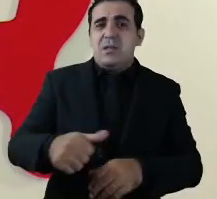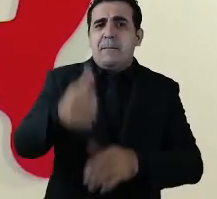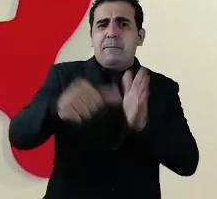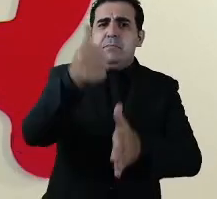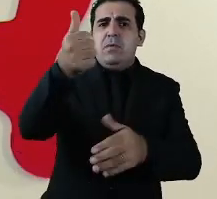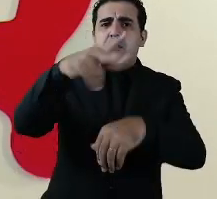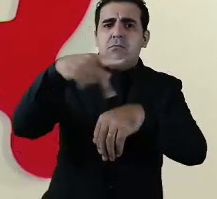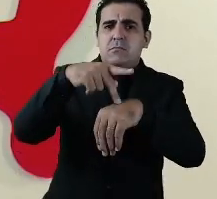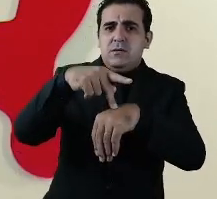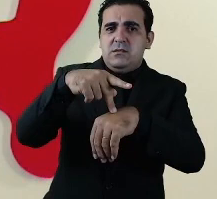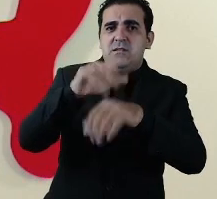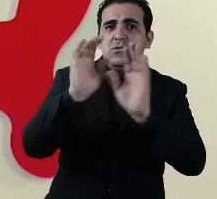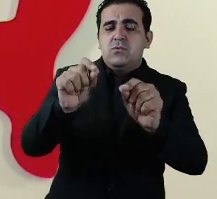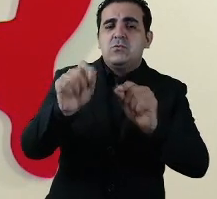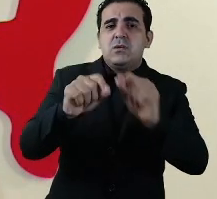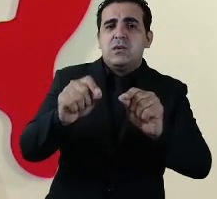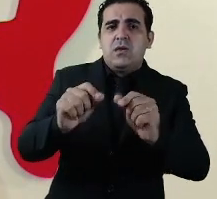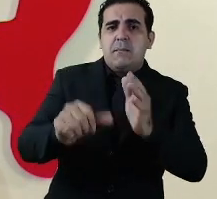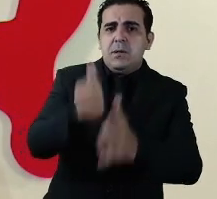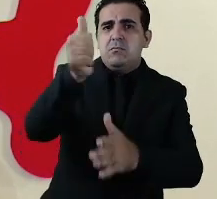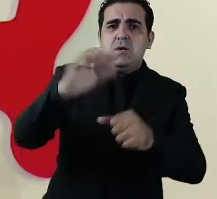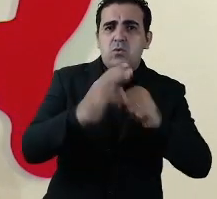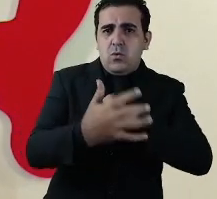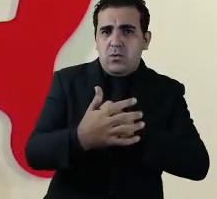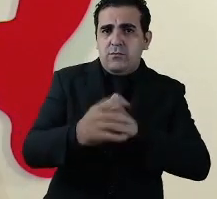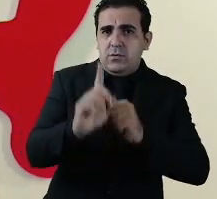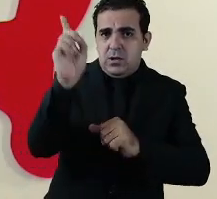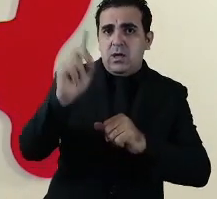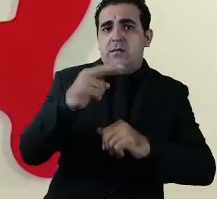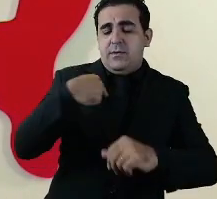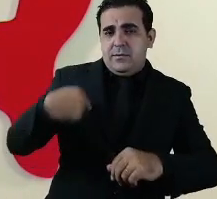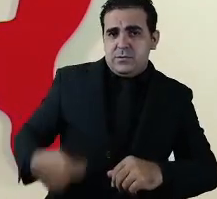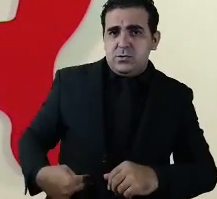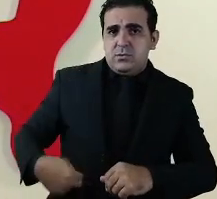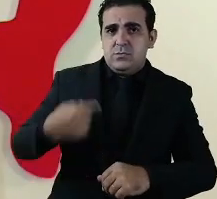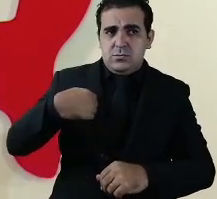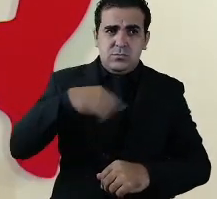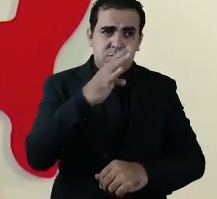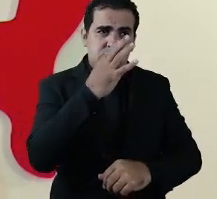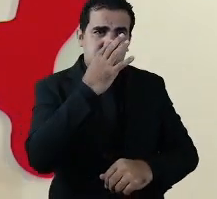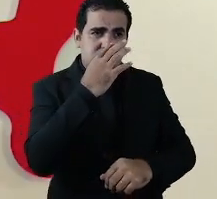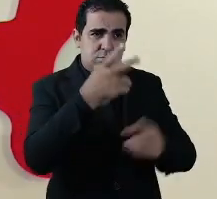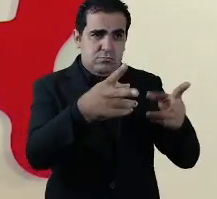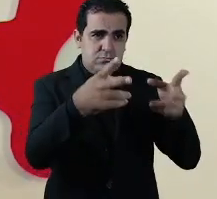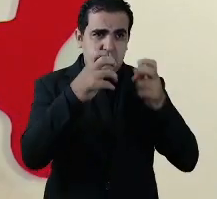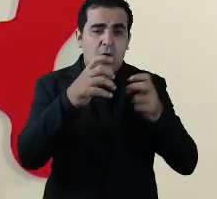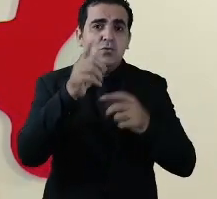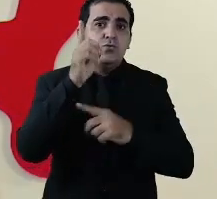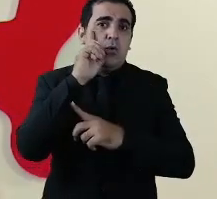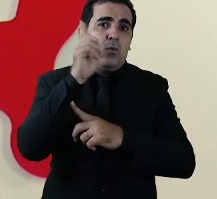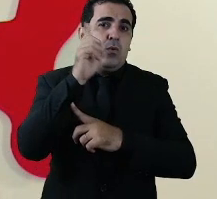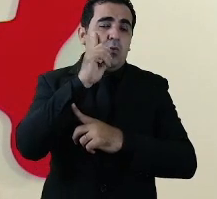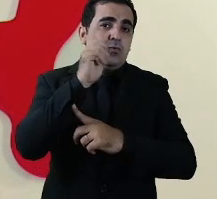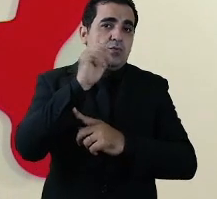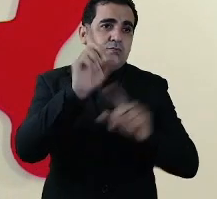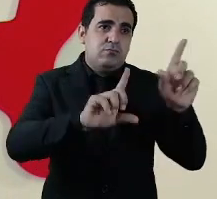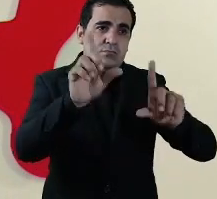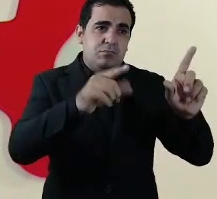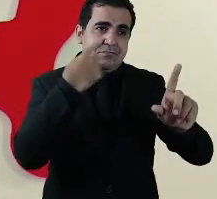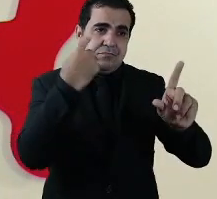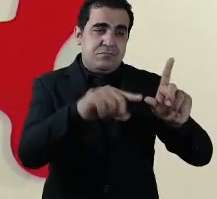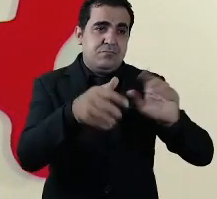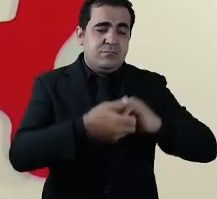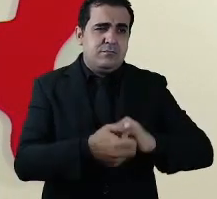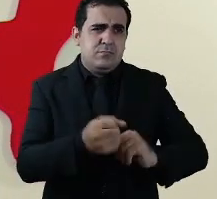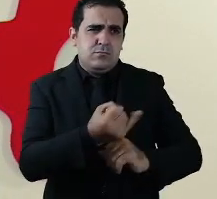o primeiro país em que se registraram os primeiros casos eu acompanho todos os dias o noticiário da